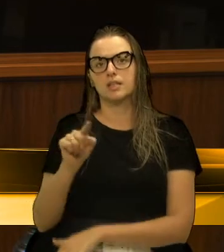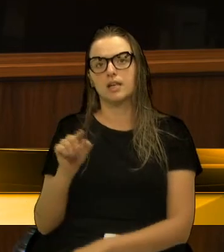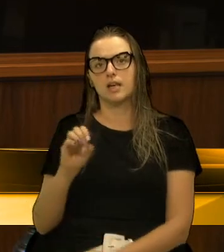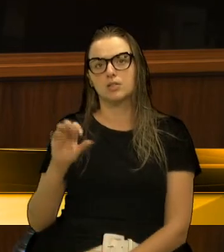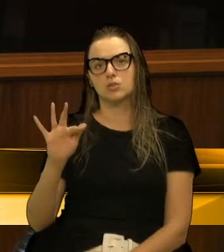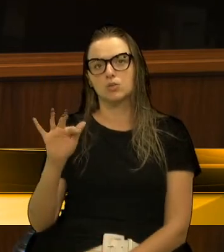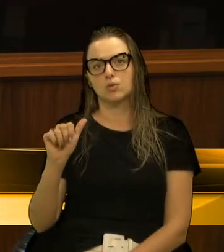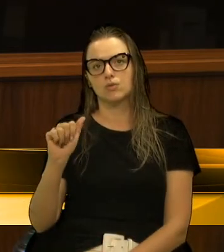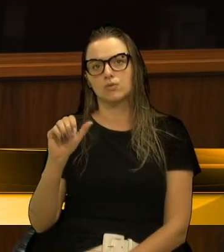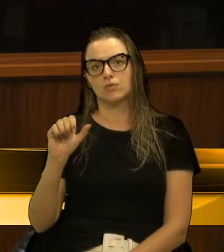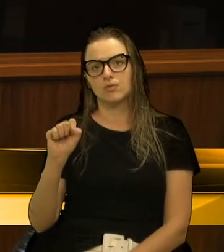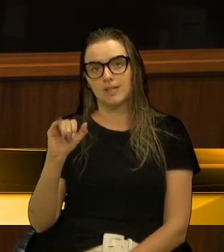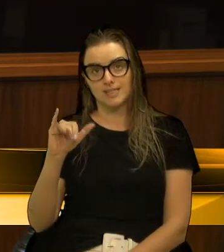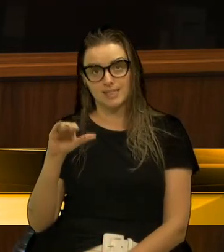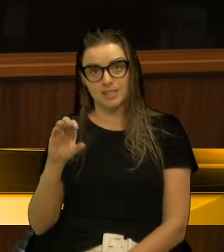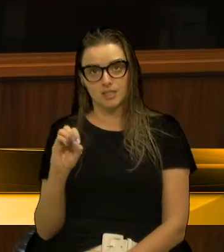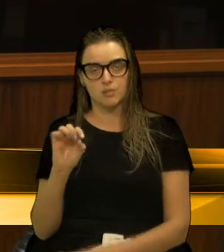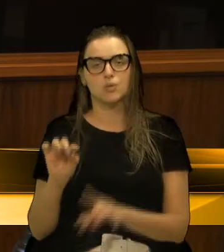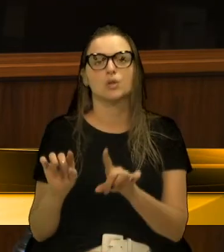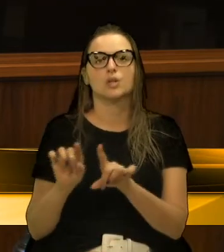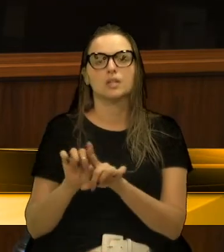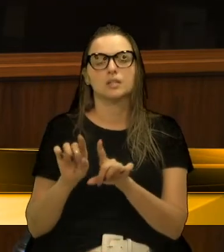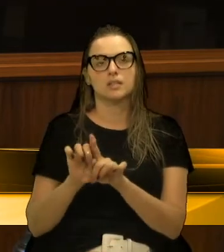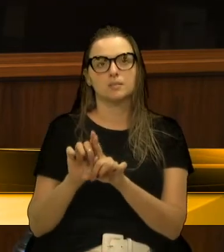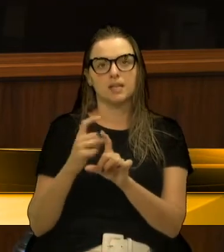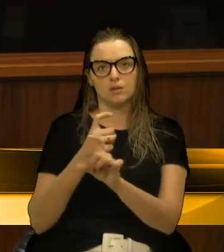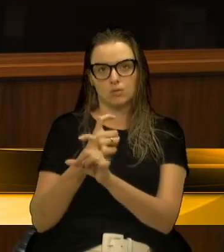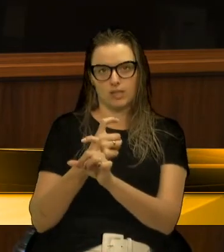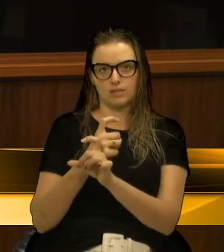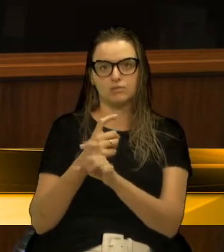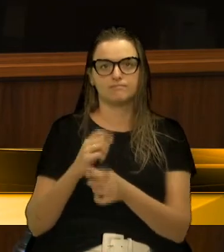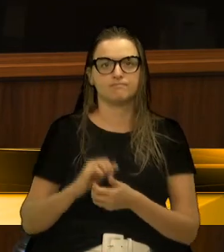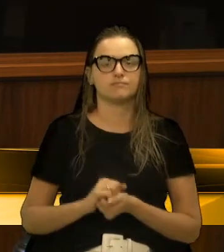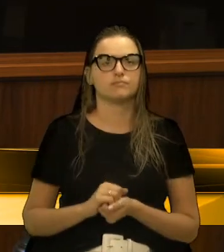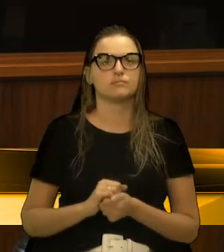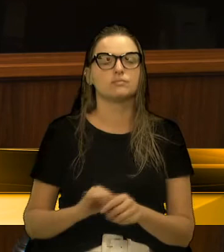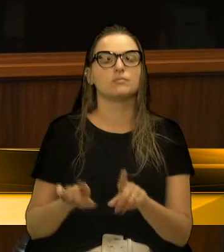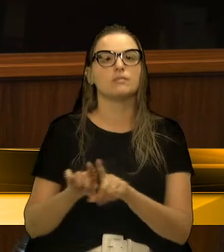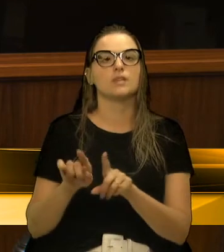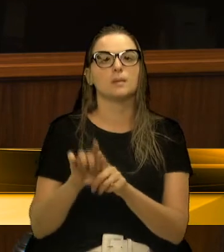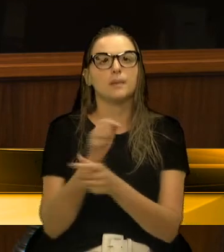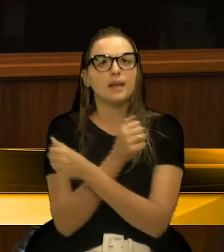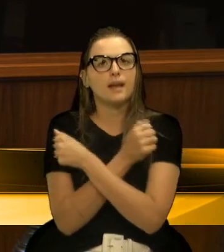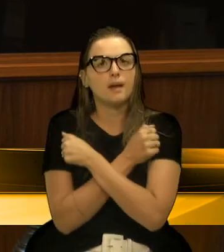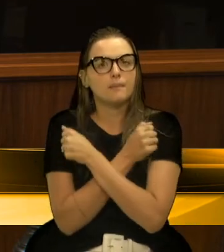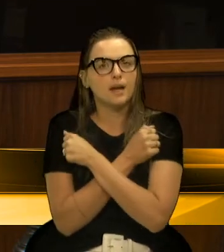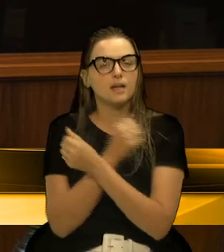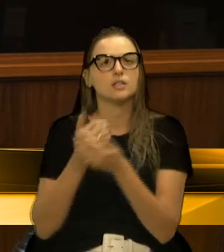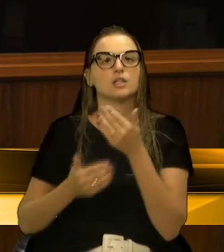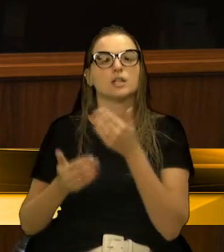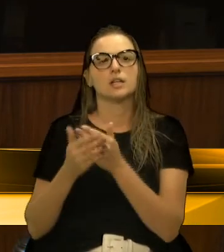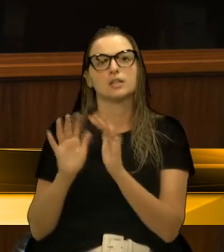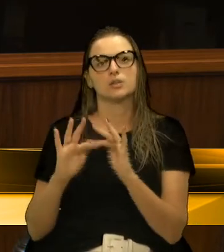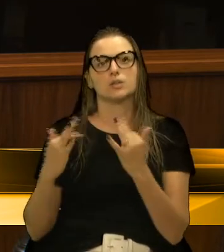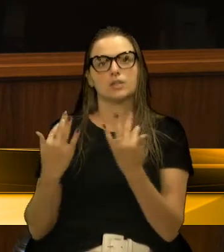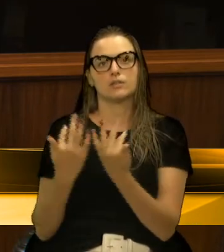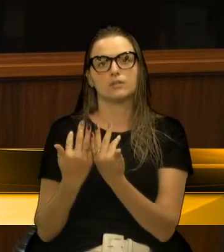senhor. Também saudar aqui, mandar um abraço à família do nosso